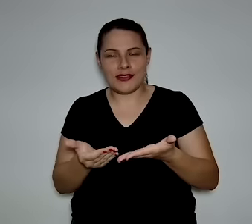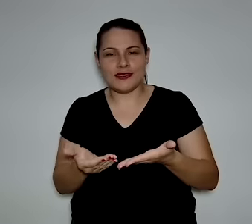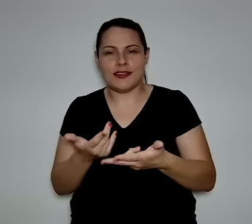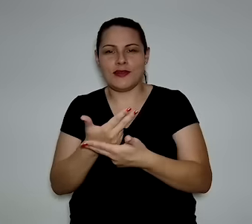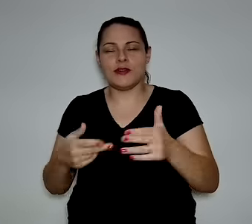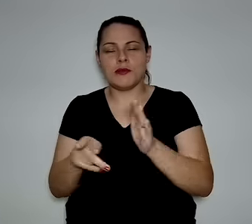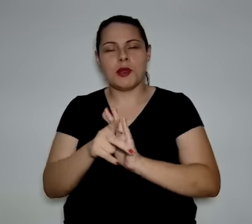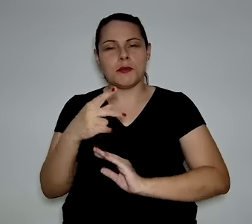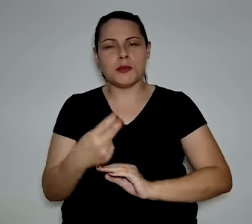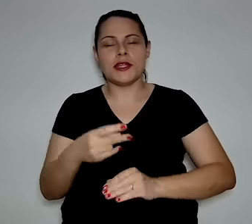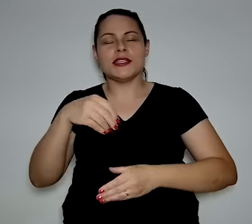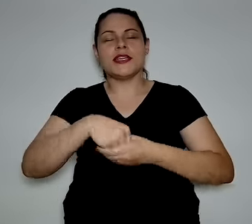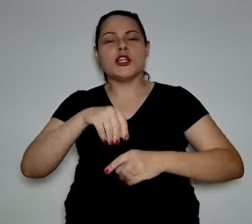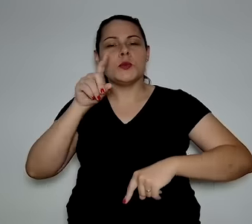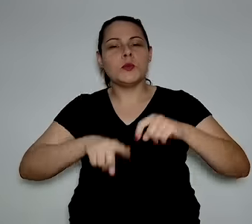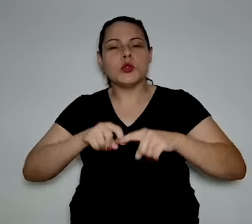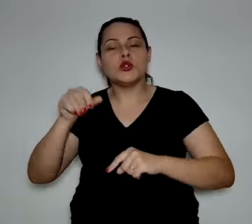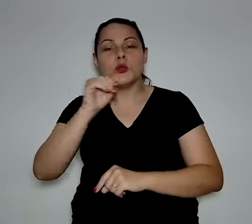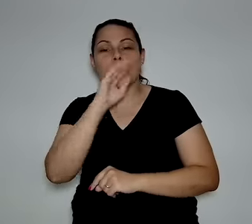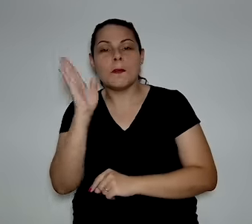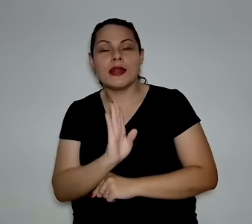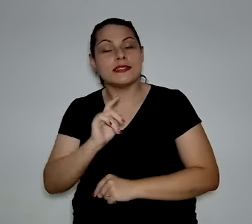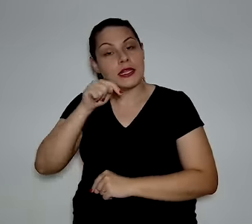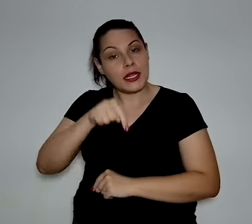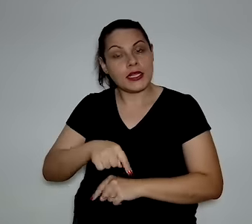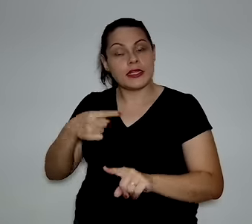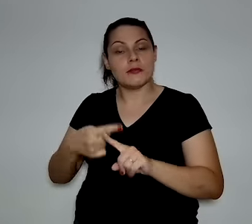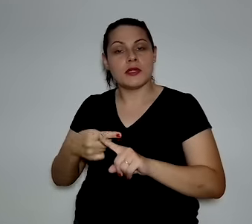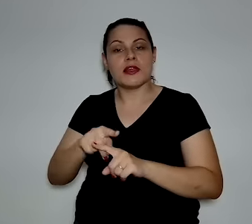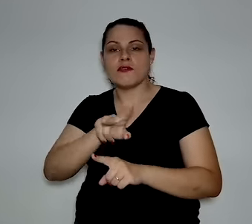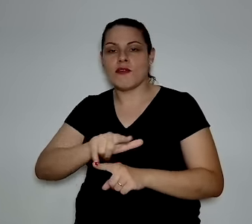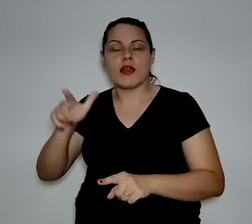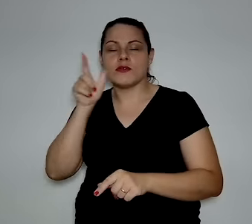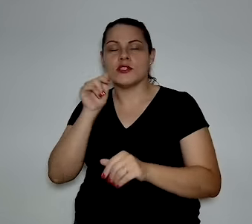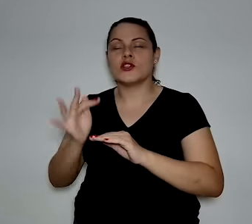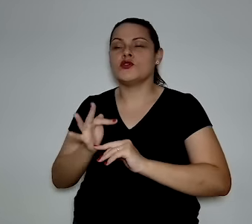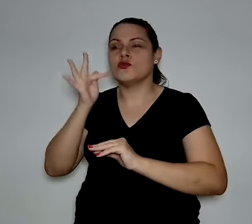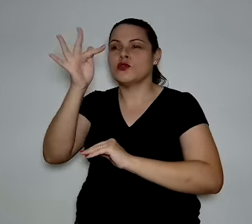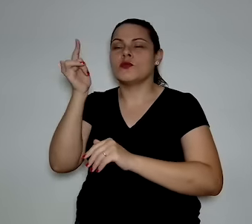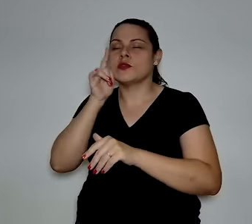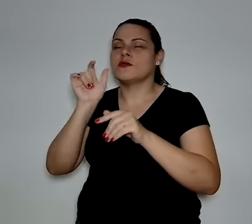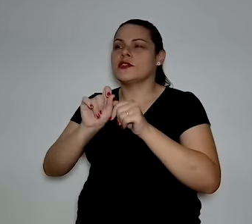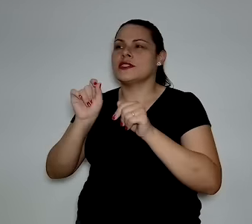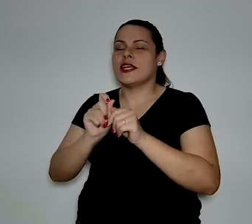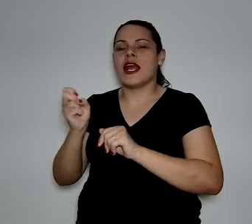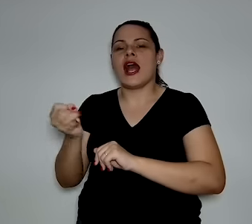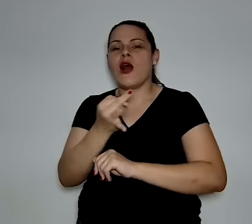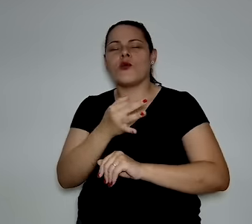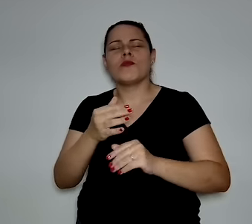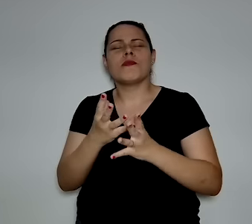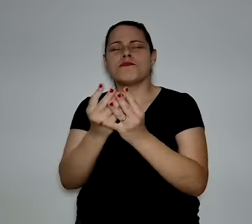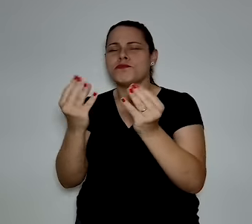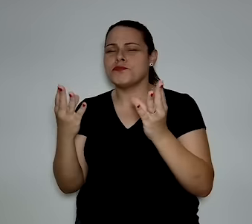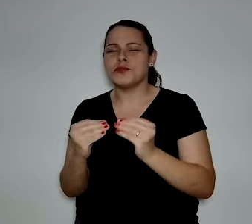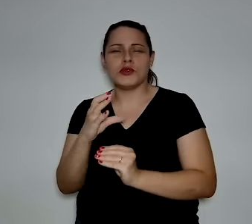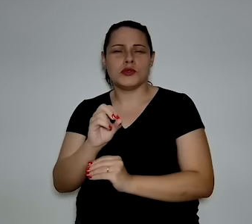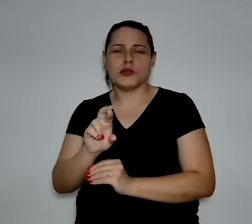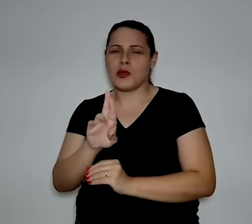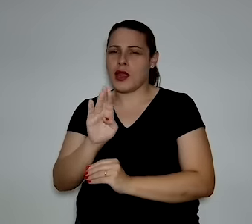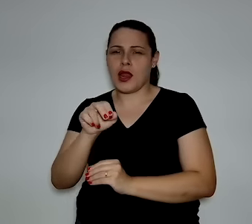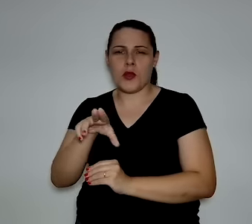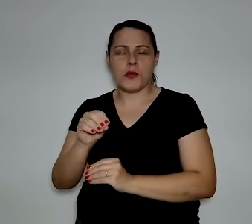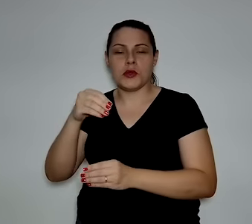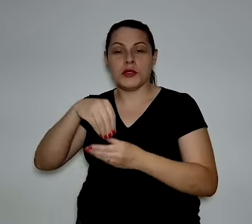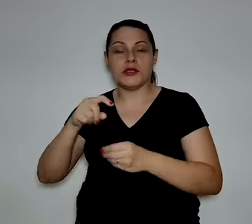produtos brasileiros para baixo, porque a gente vai ser sobretaxado no mercado internacional pelo alto conteúdo